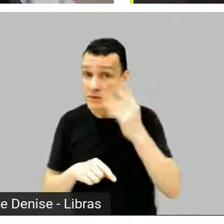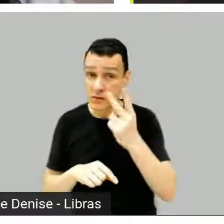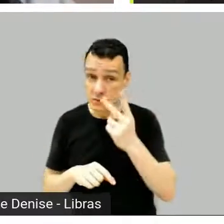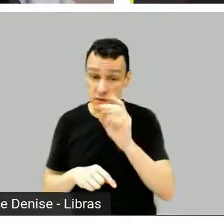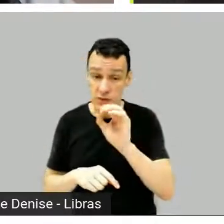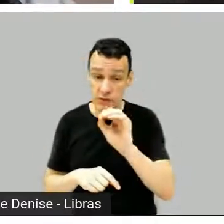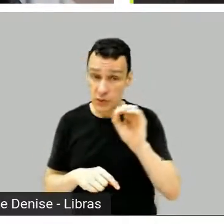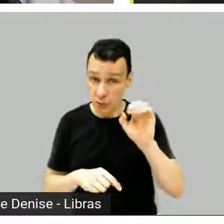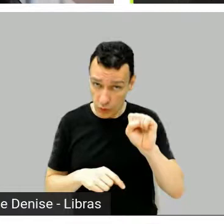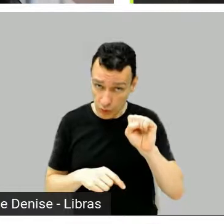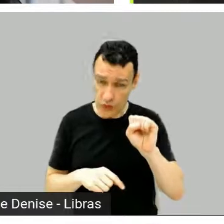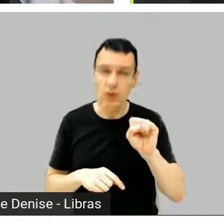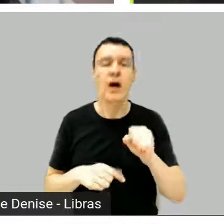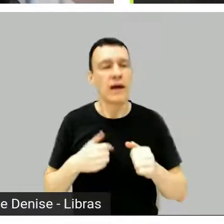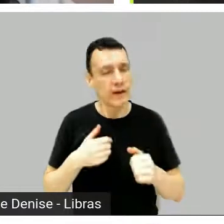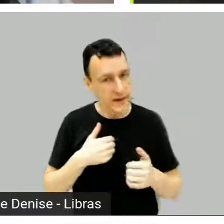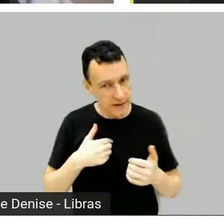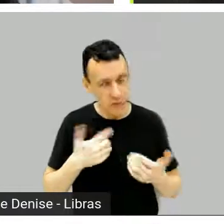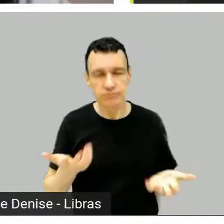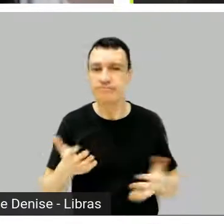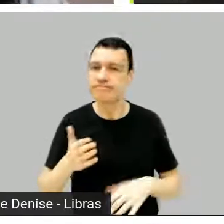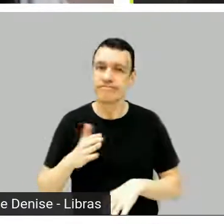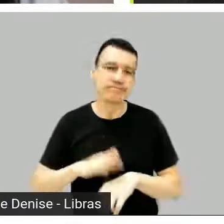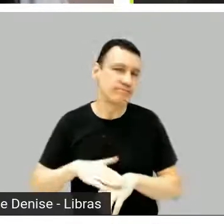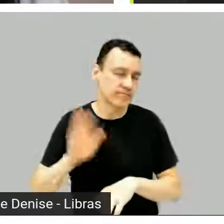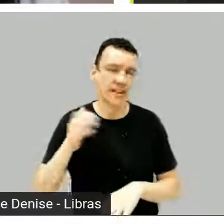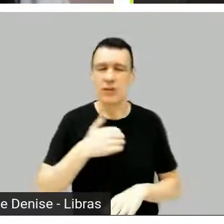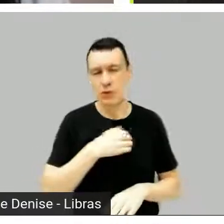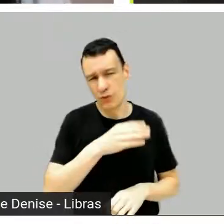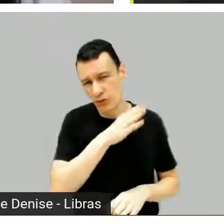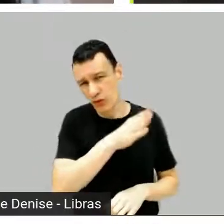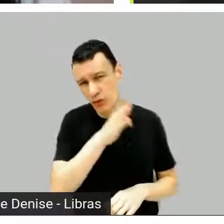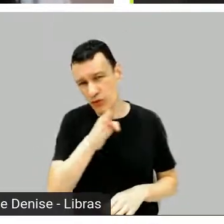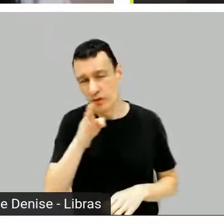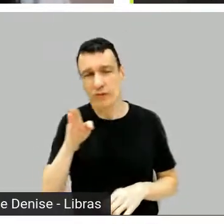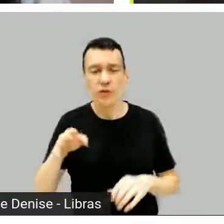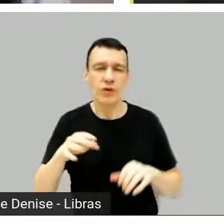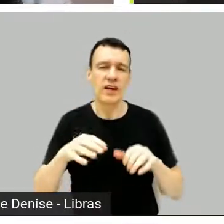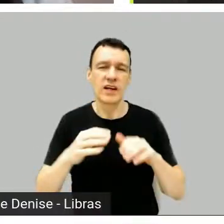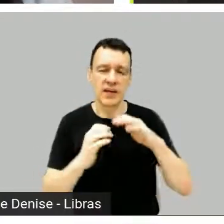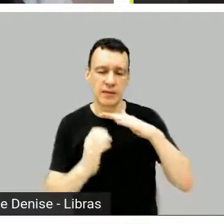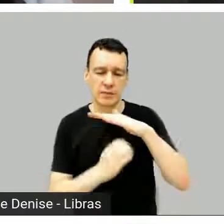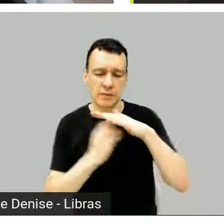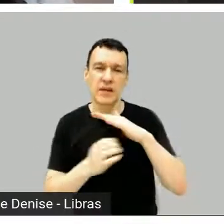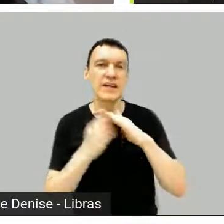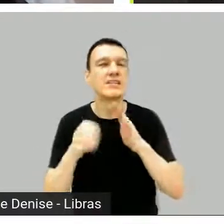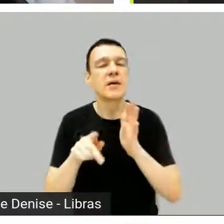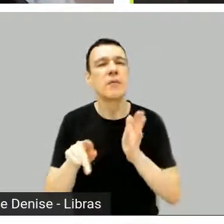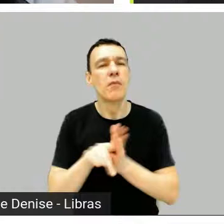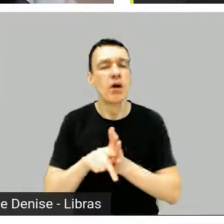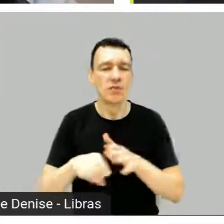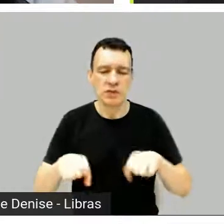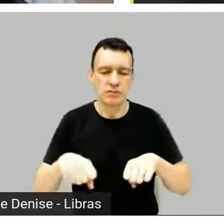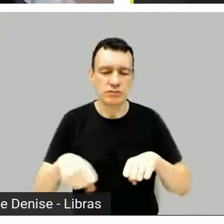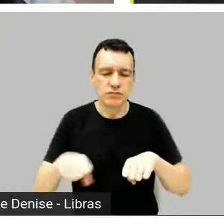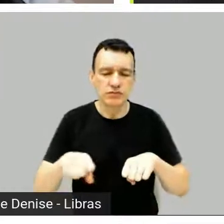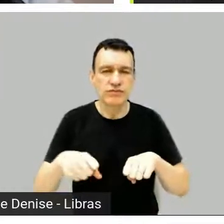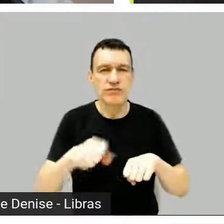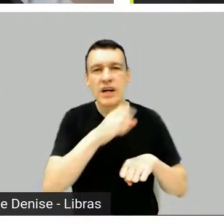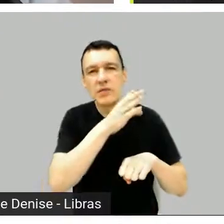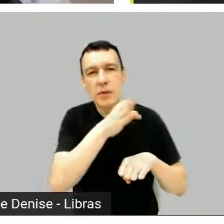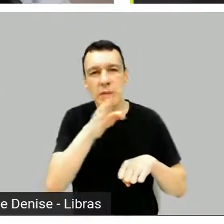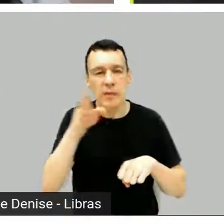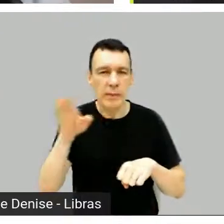que foi quando eu fui a empresas de motoboy, de entrega, de motofretista, como eles